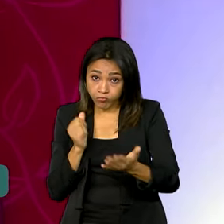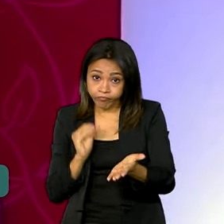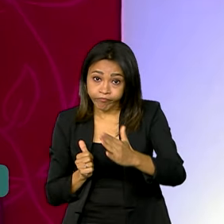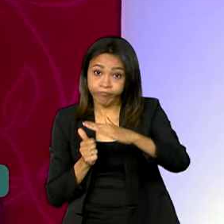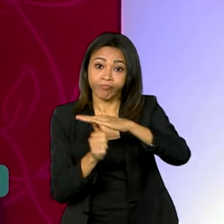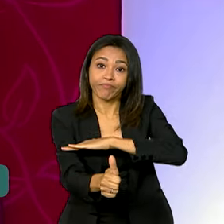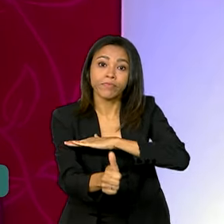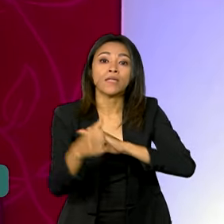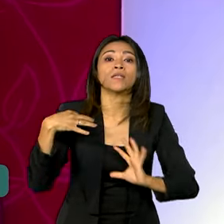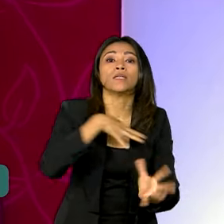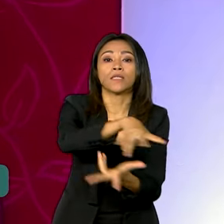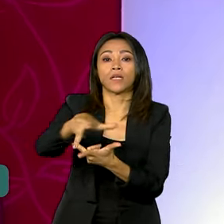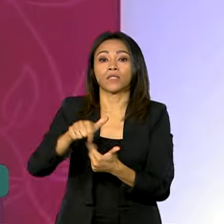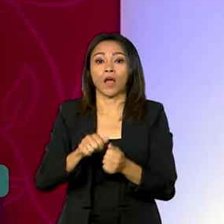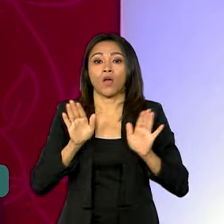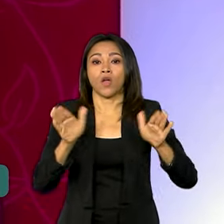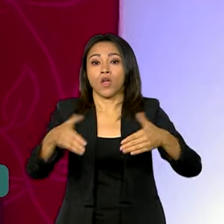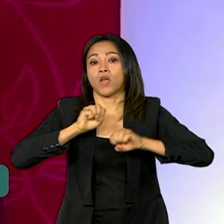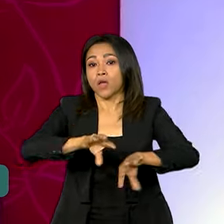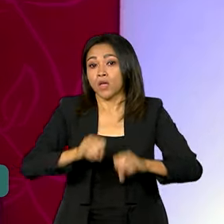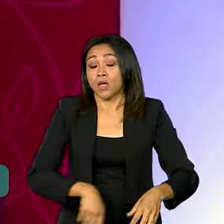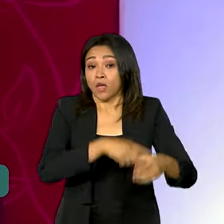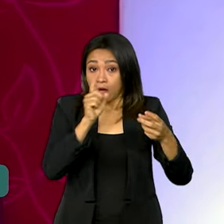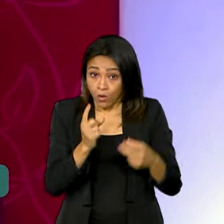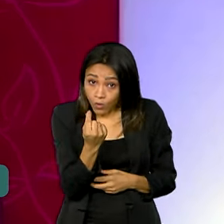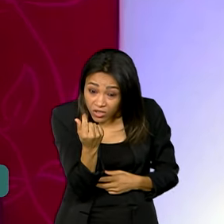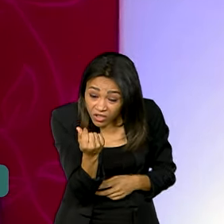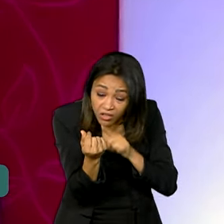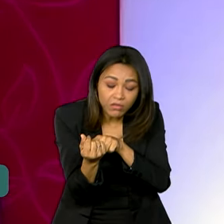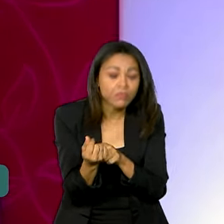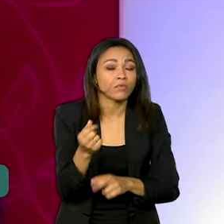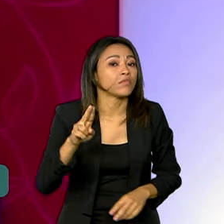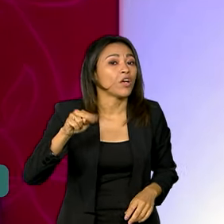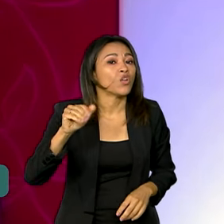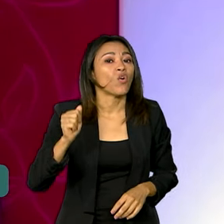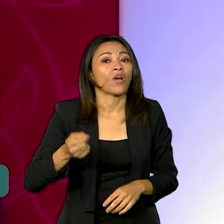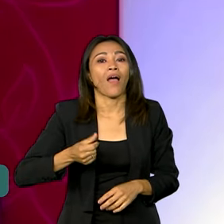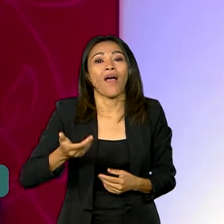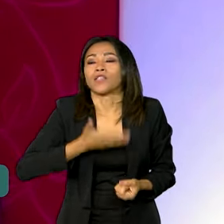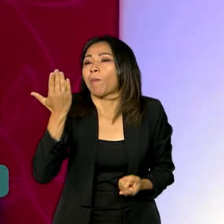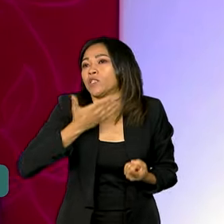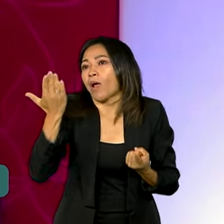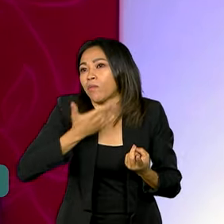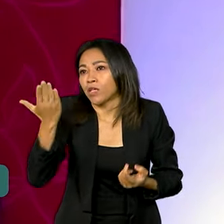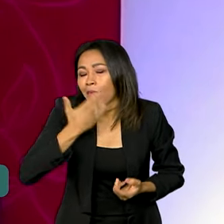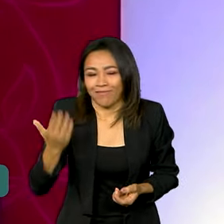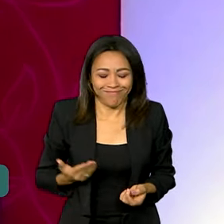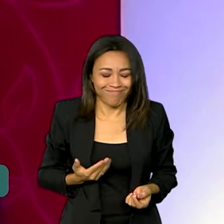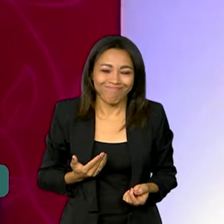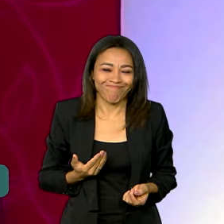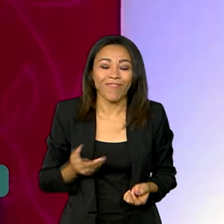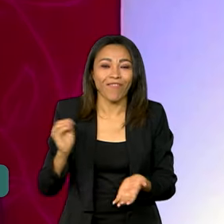para a educação. O dinheiro nunca vai ser suficiente para tudo.